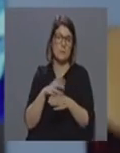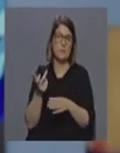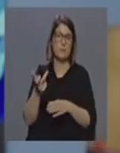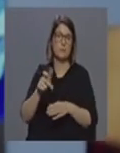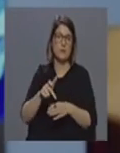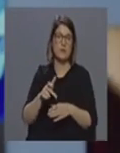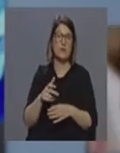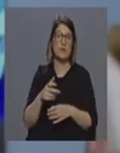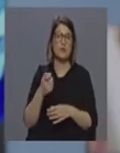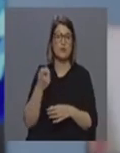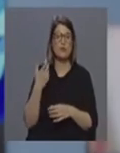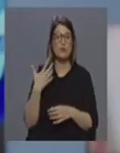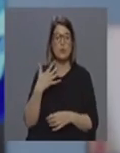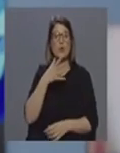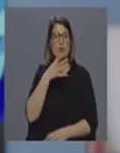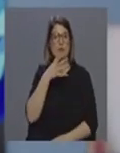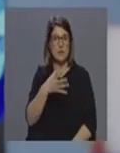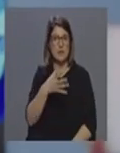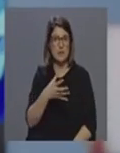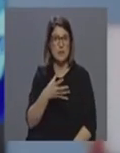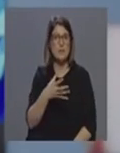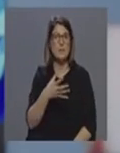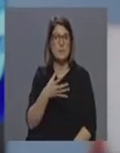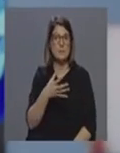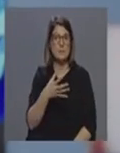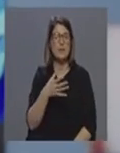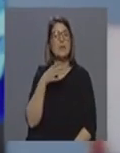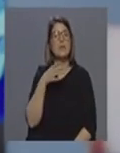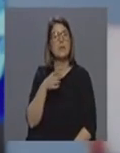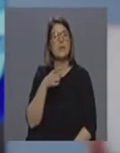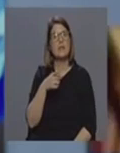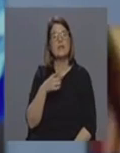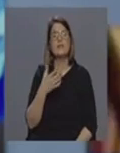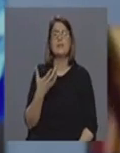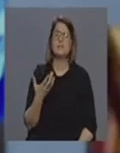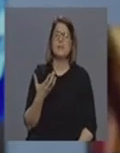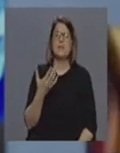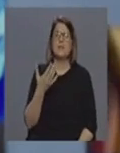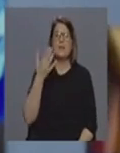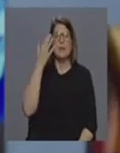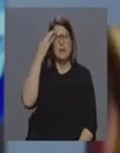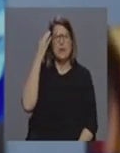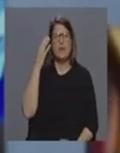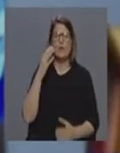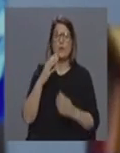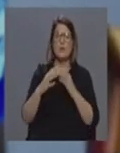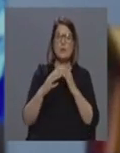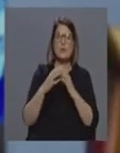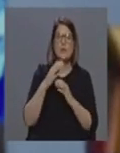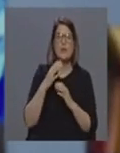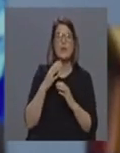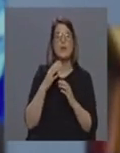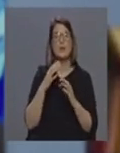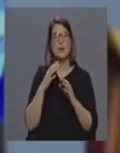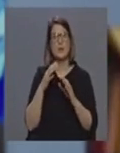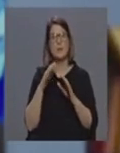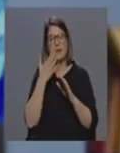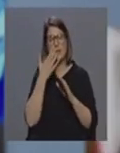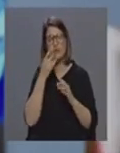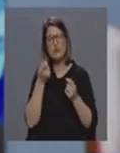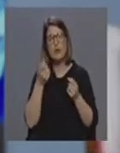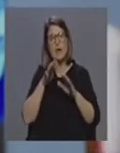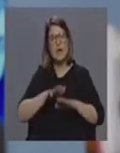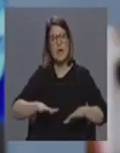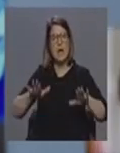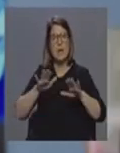entanto eu estava a referir há pouco que esta uma possível corrida acho que entanto com a comunicação isso acabou por acalmar mais um pouco